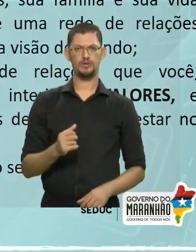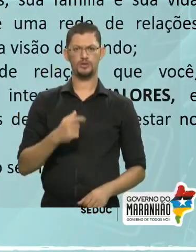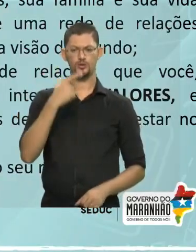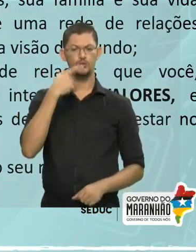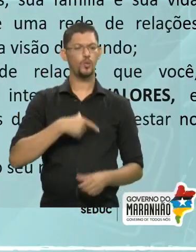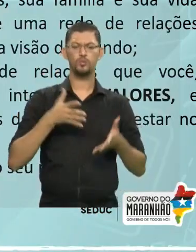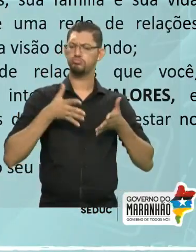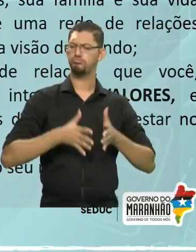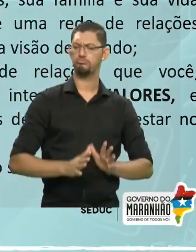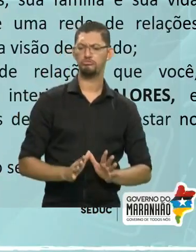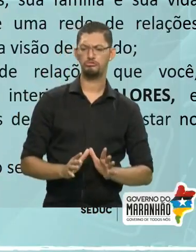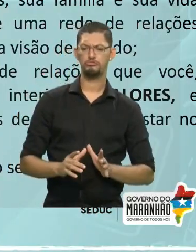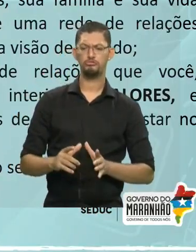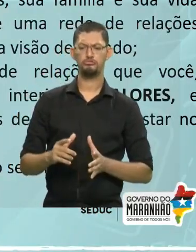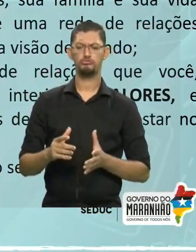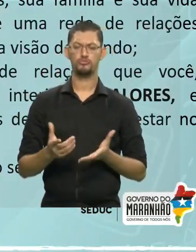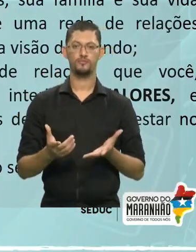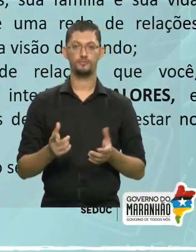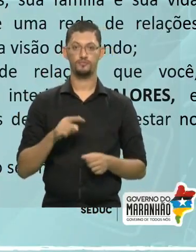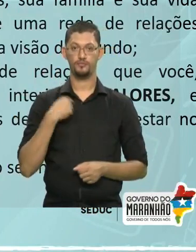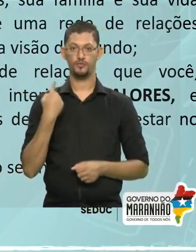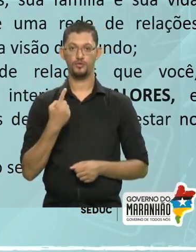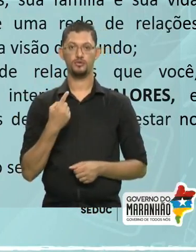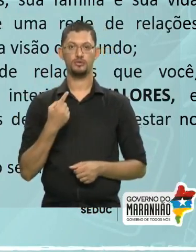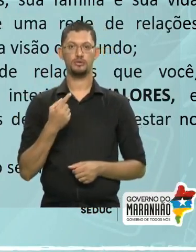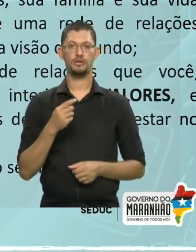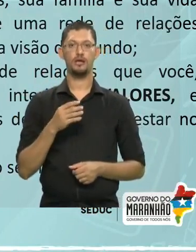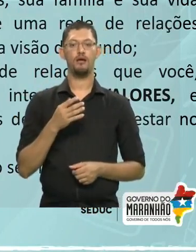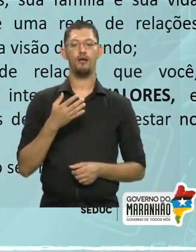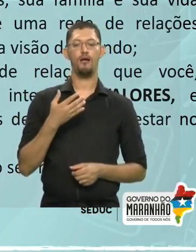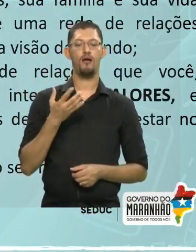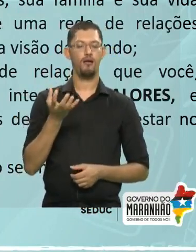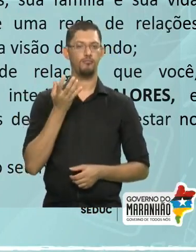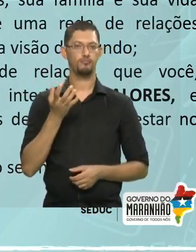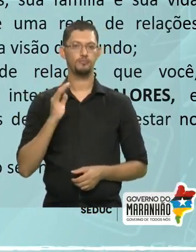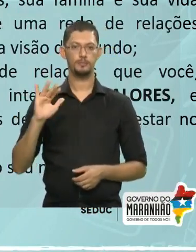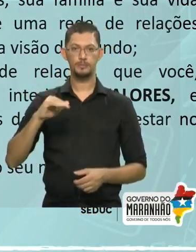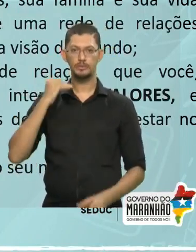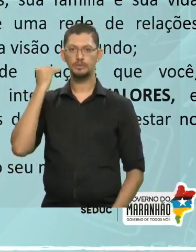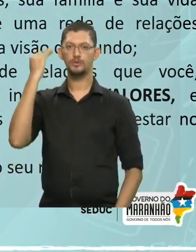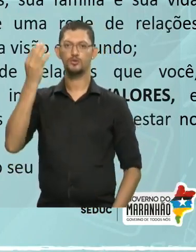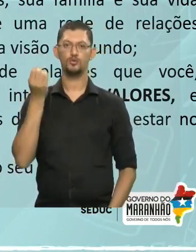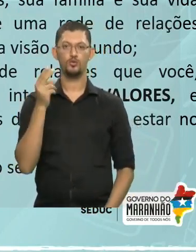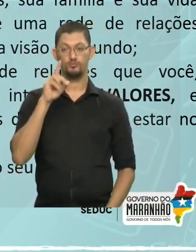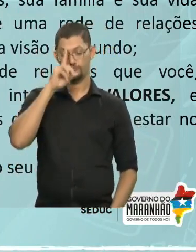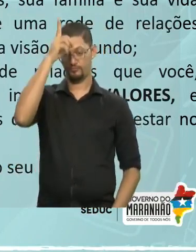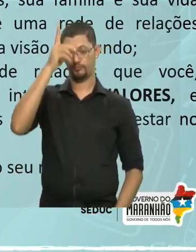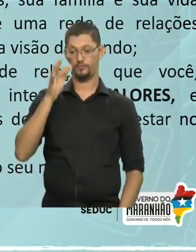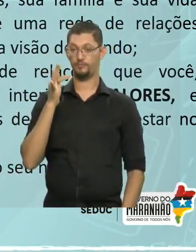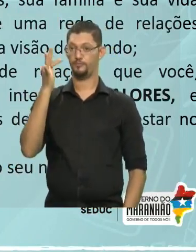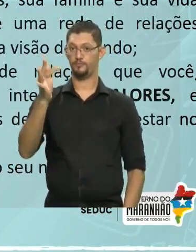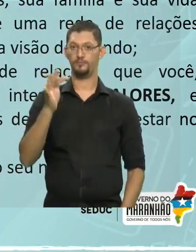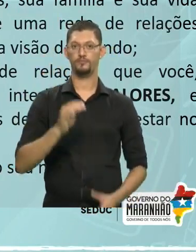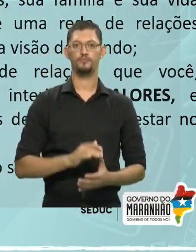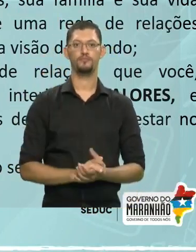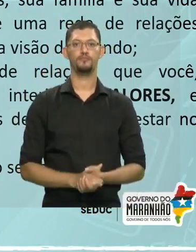onde viemos, o que gostaríamos de superar ou criar para o futuro. A sua